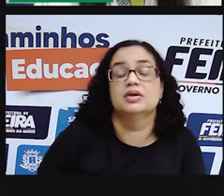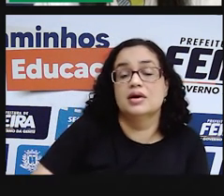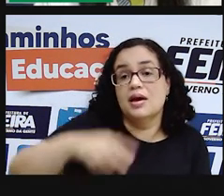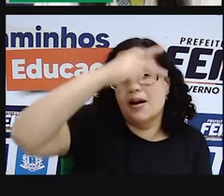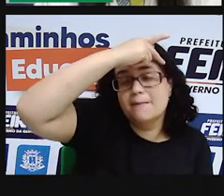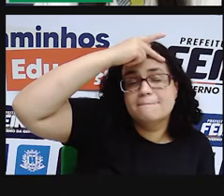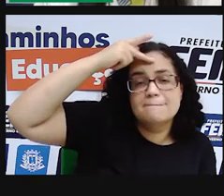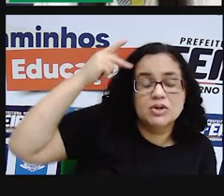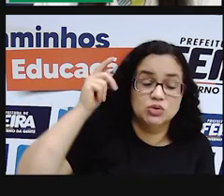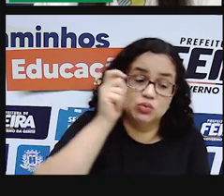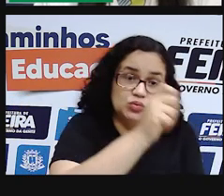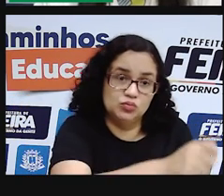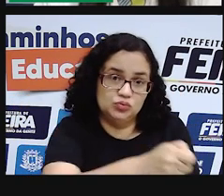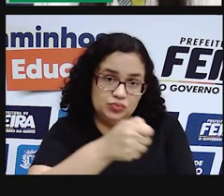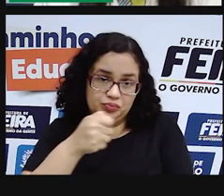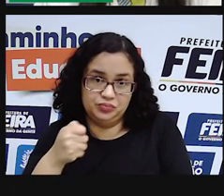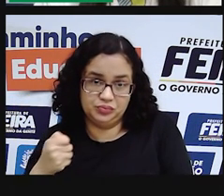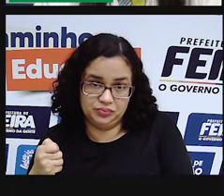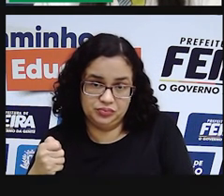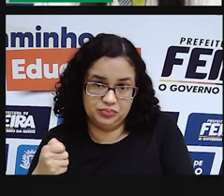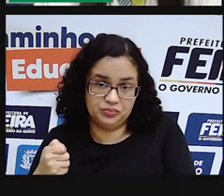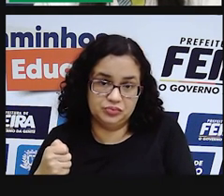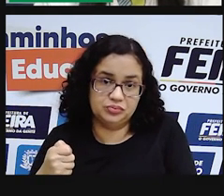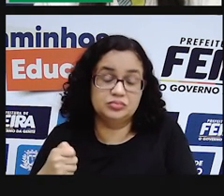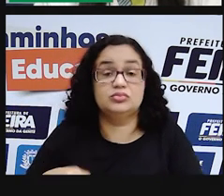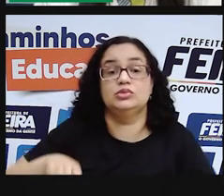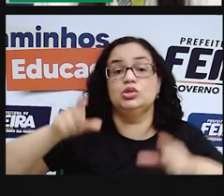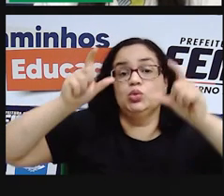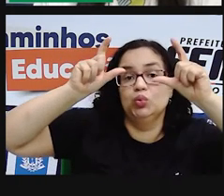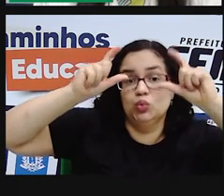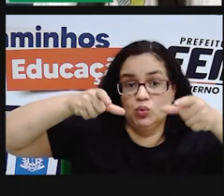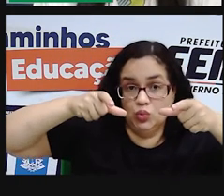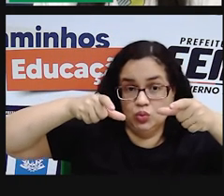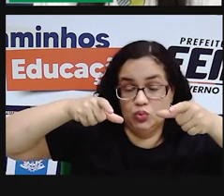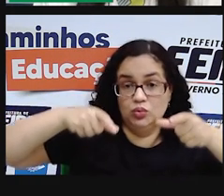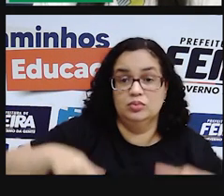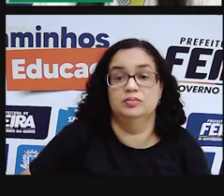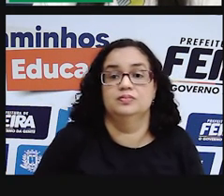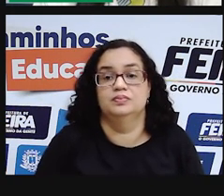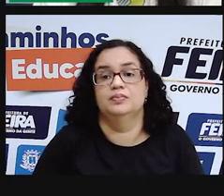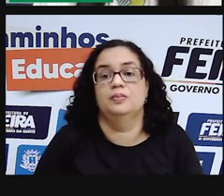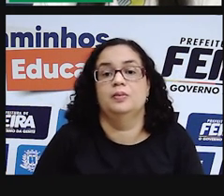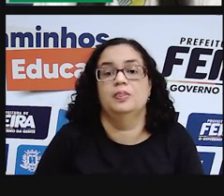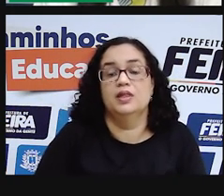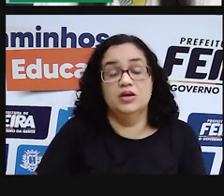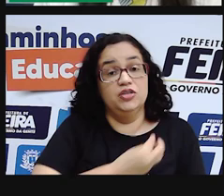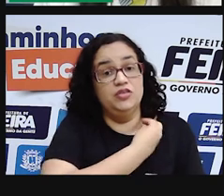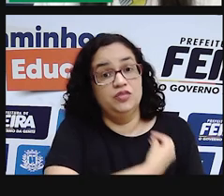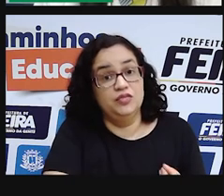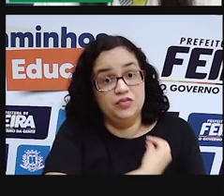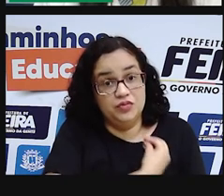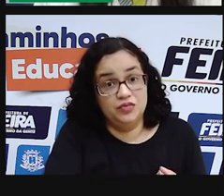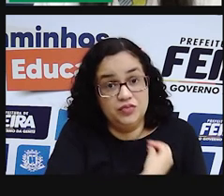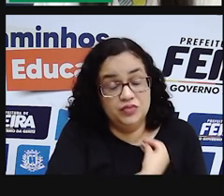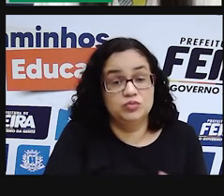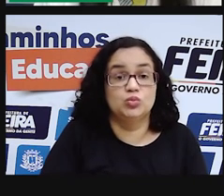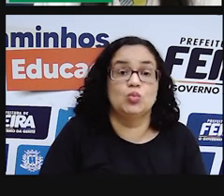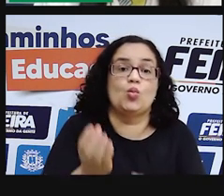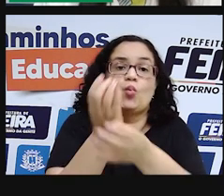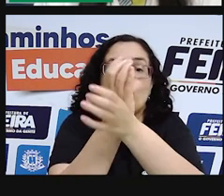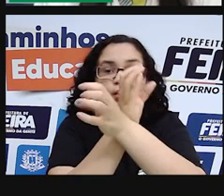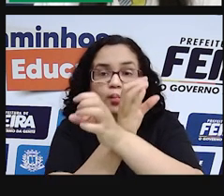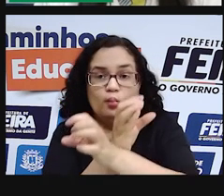pessoas pescam. Quando elas estão situadas em locais que convivem com os períodos de